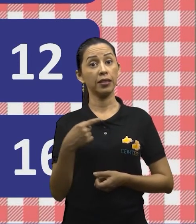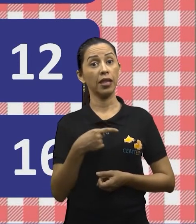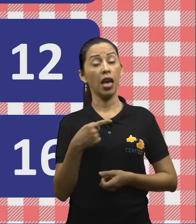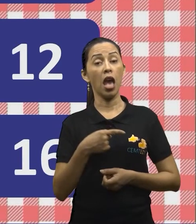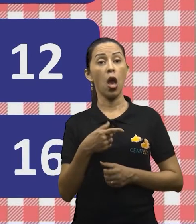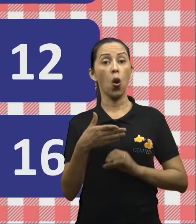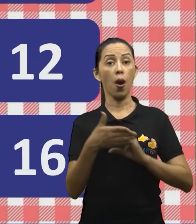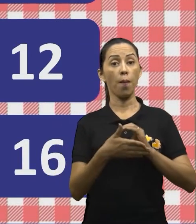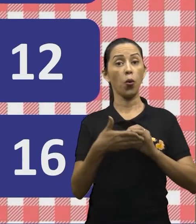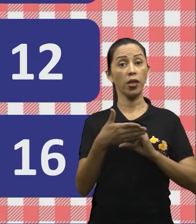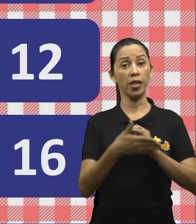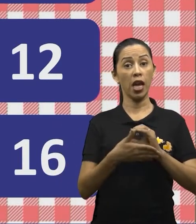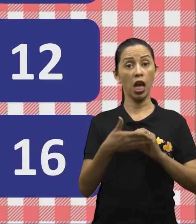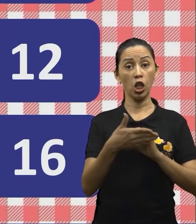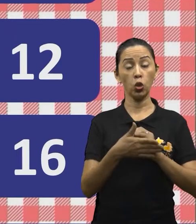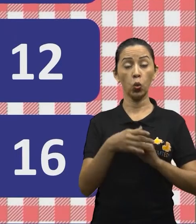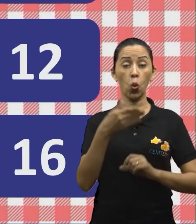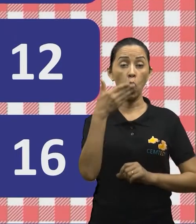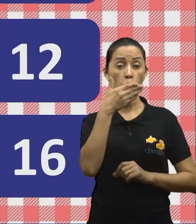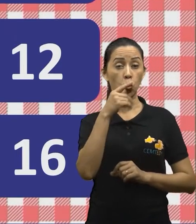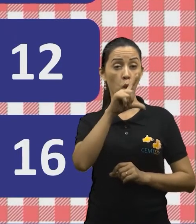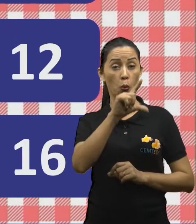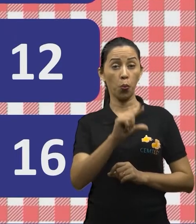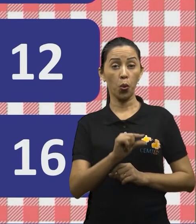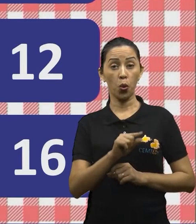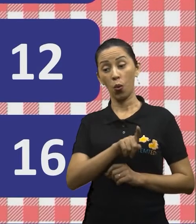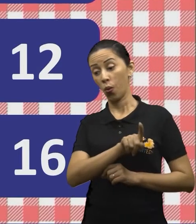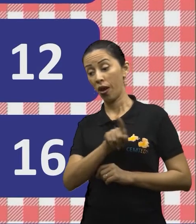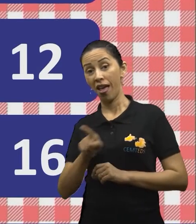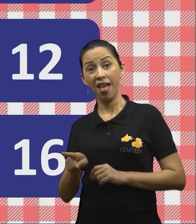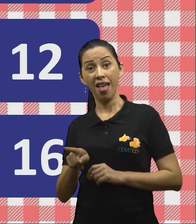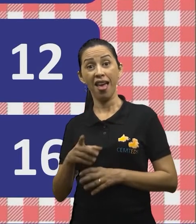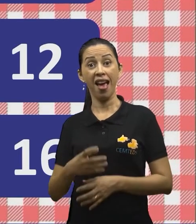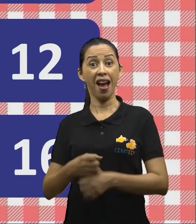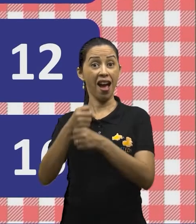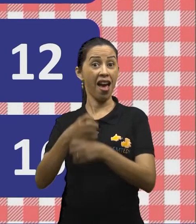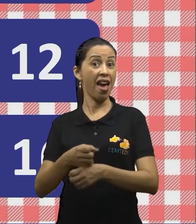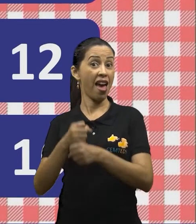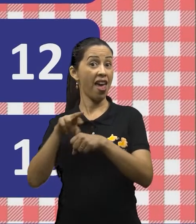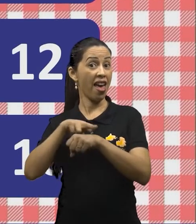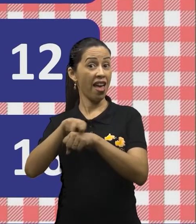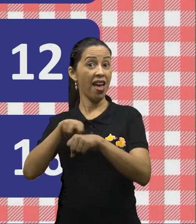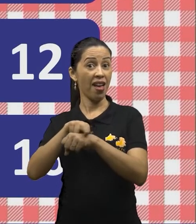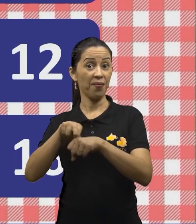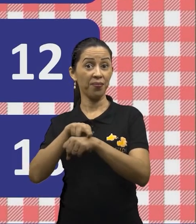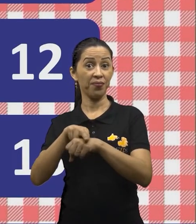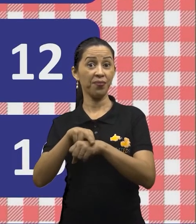Cará! Acertei! Uhul! Aí eu jogo mais uma vez.